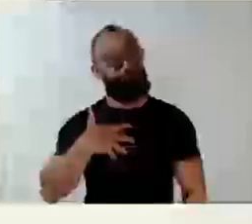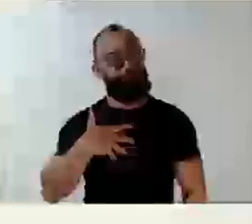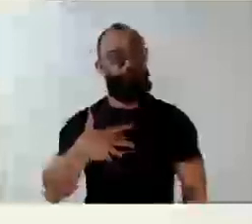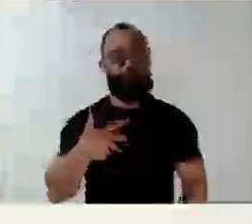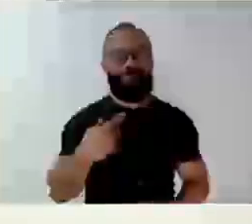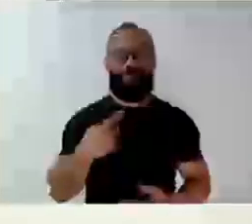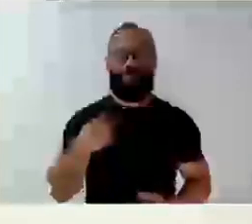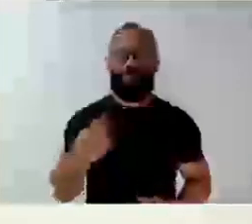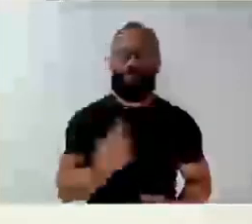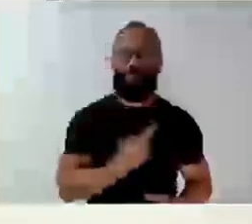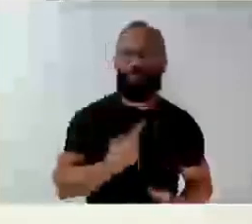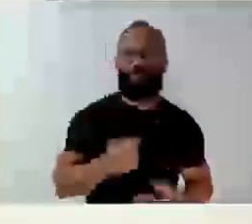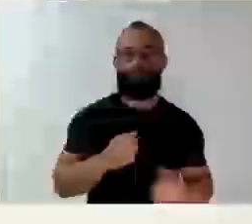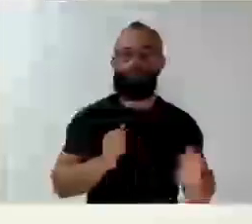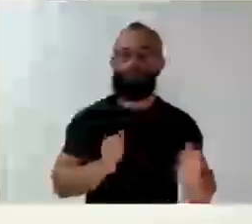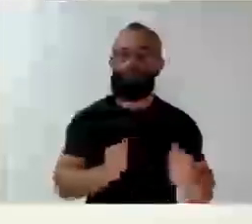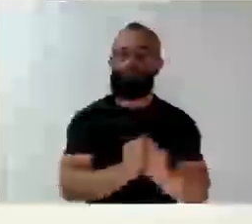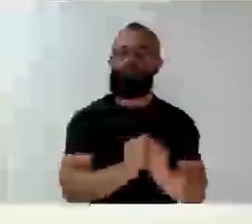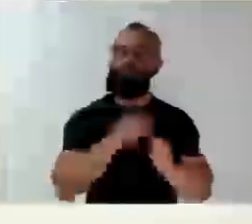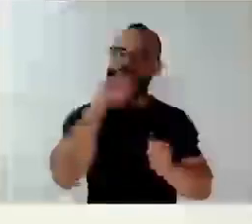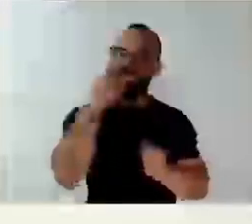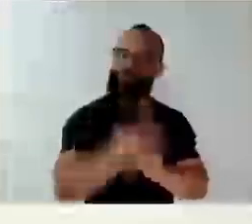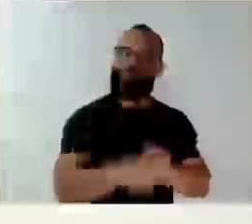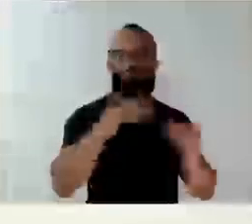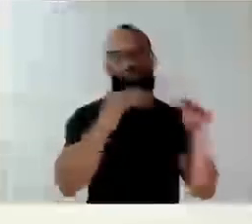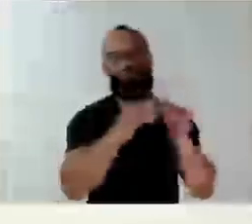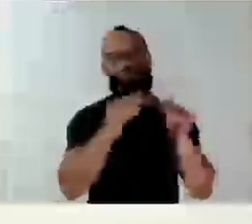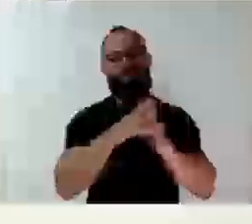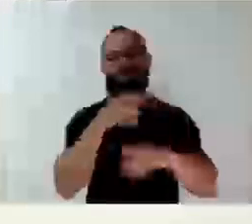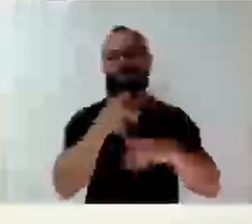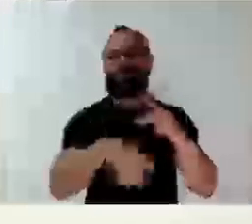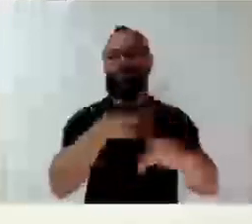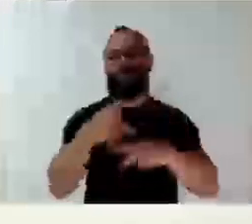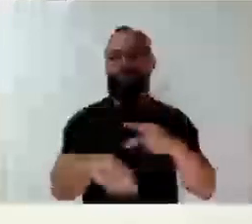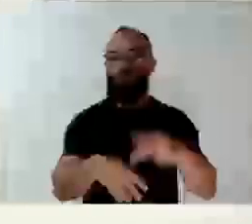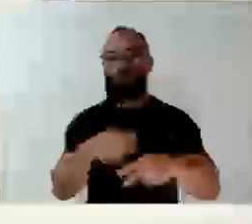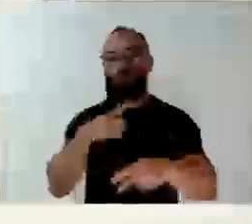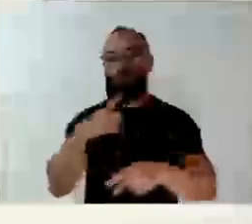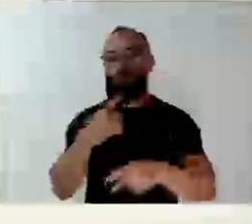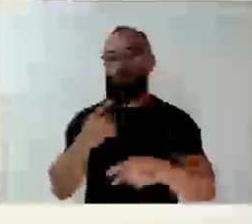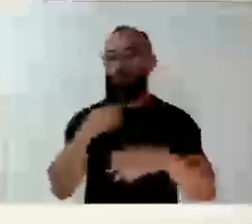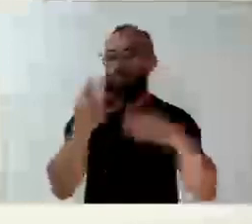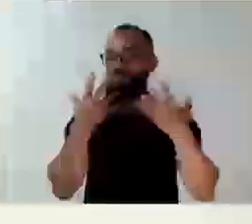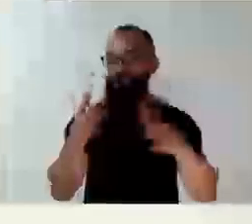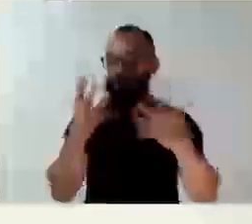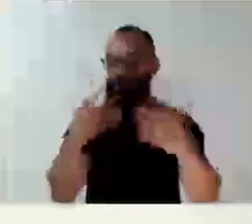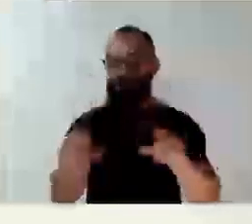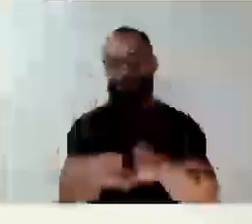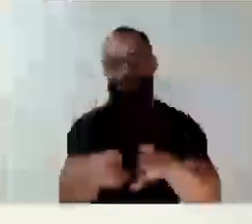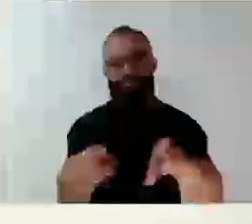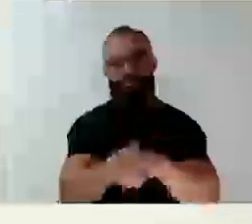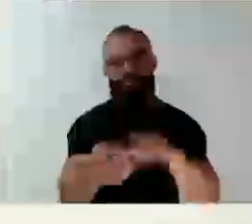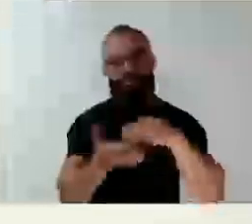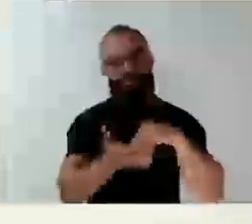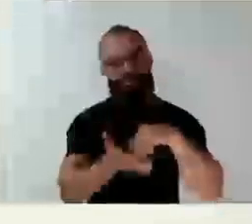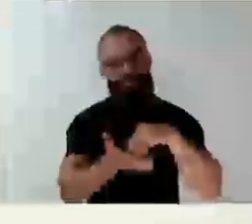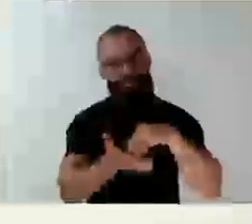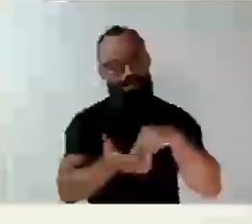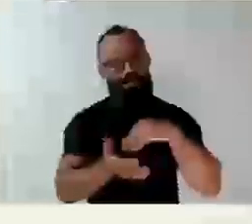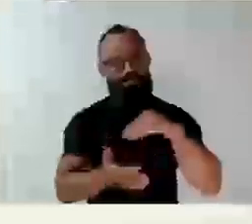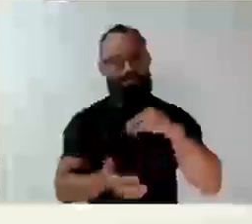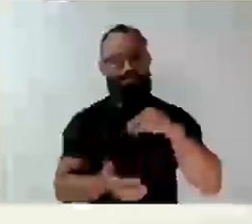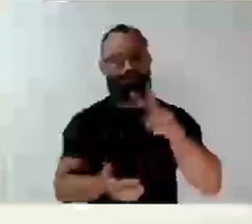estamos juntos na Casa do Povo, legislando, e também registrar e dar os parabéns à nossa secretária de Trânsito, Vanessa. Quando